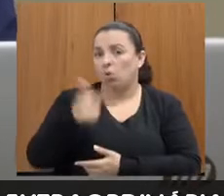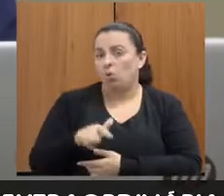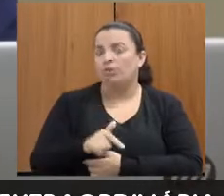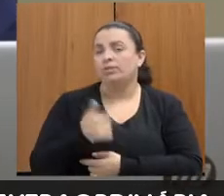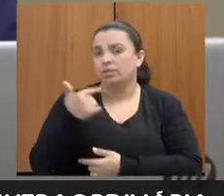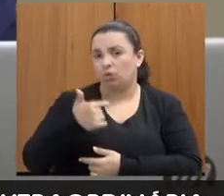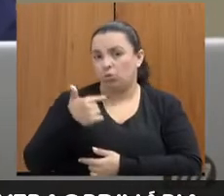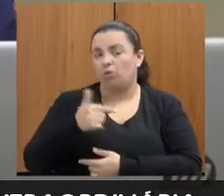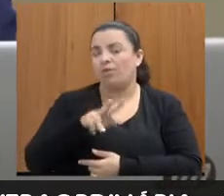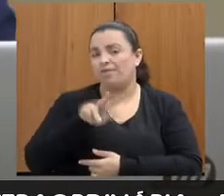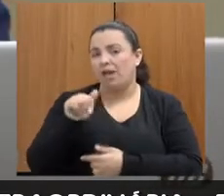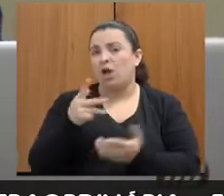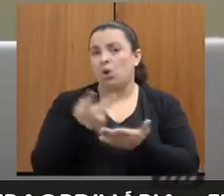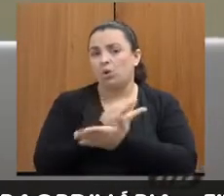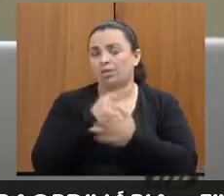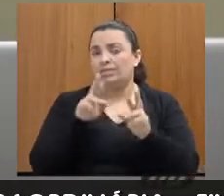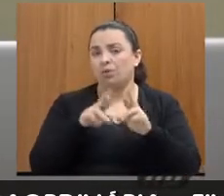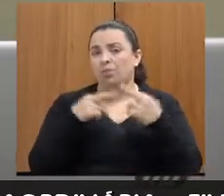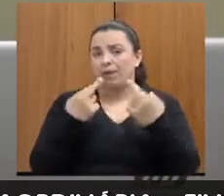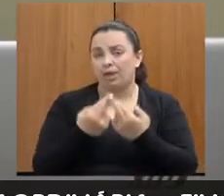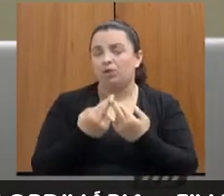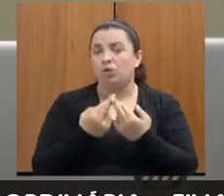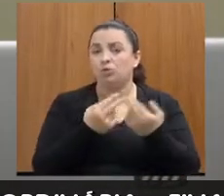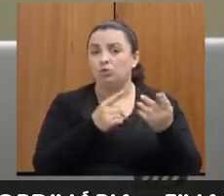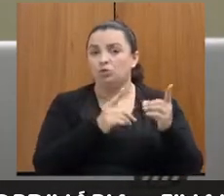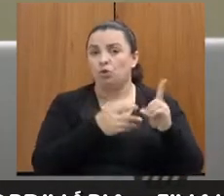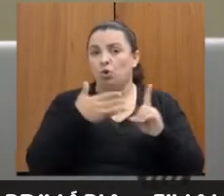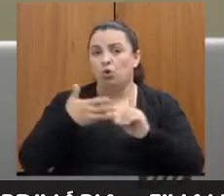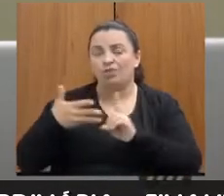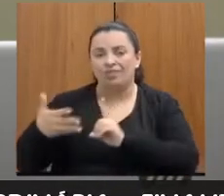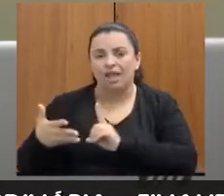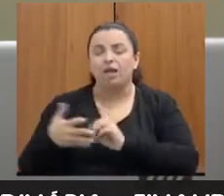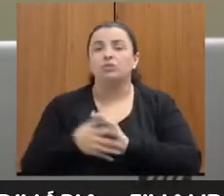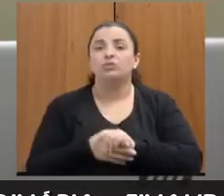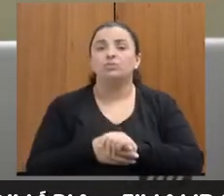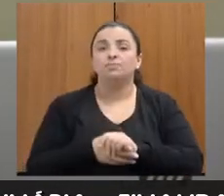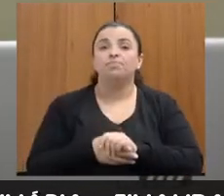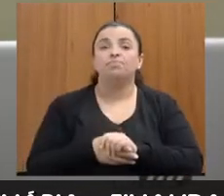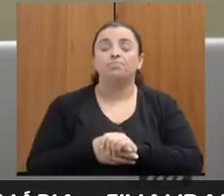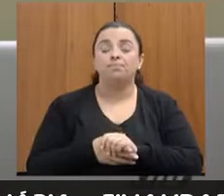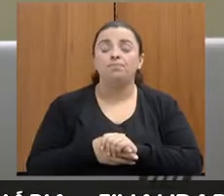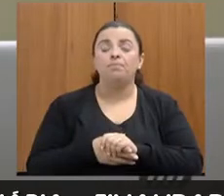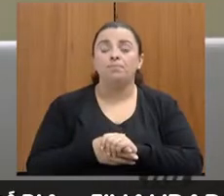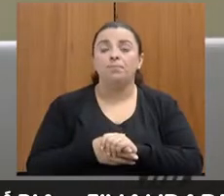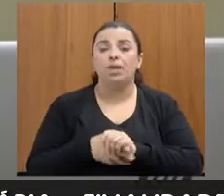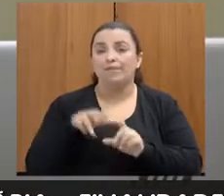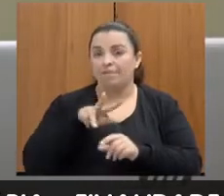faremos mais uma reunião de convidados, e já em um outro momento nós traremos aqui